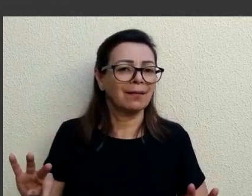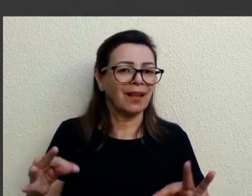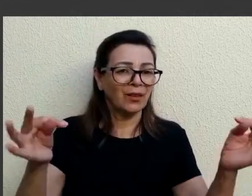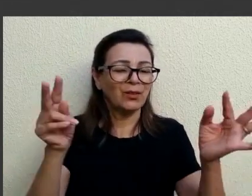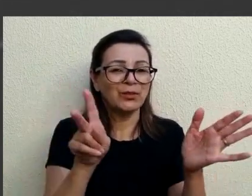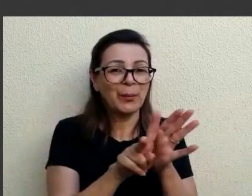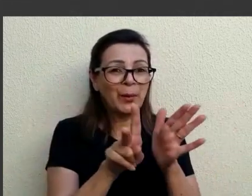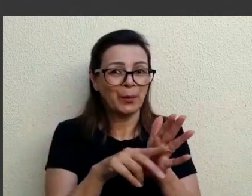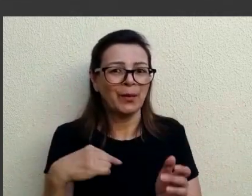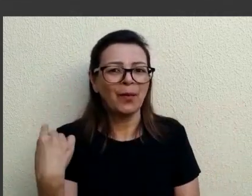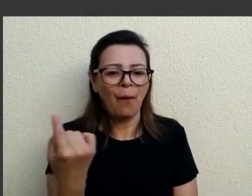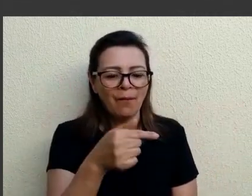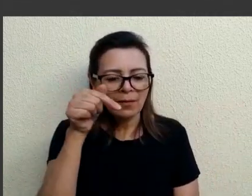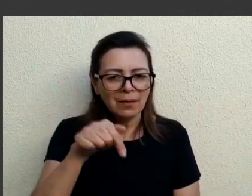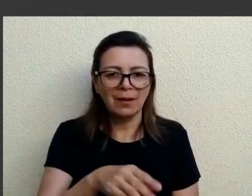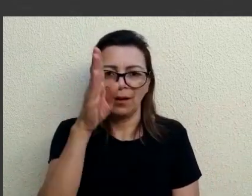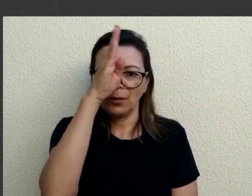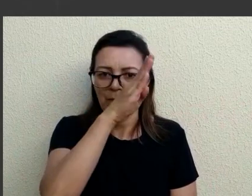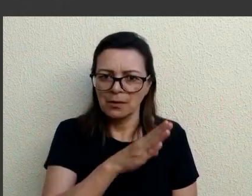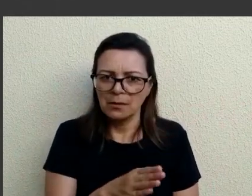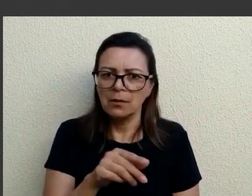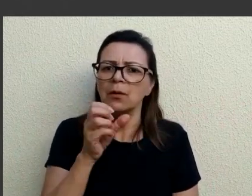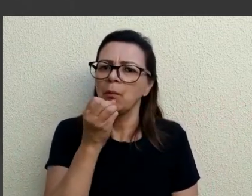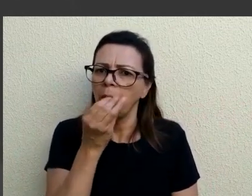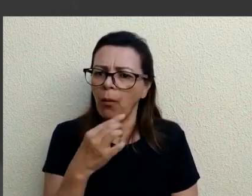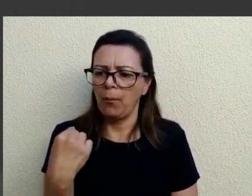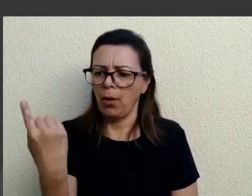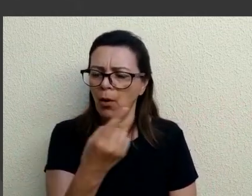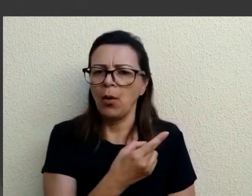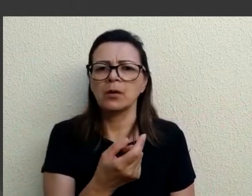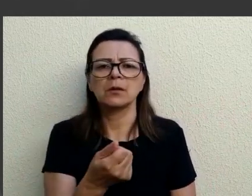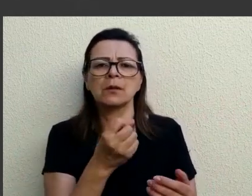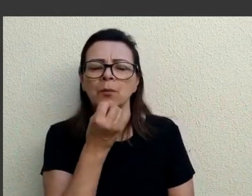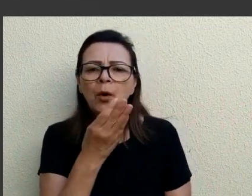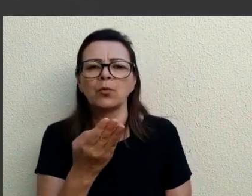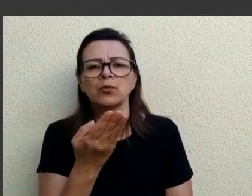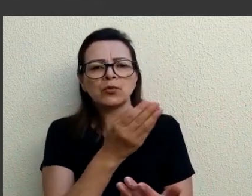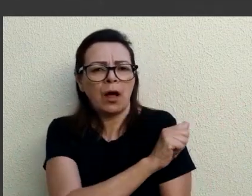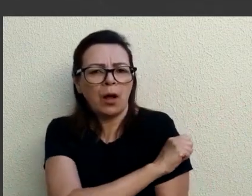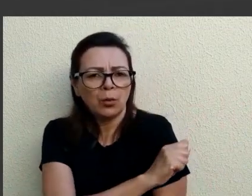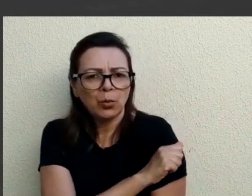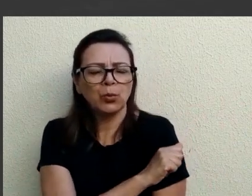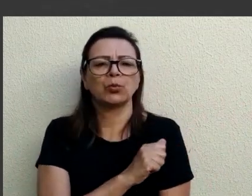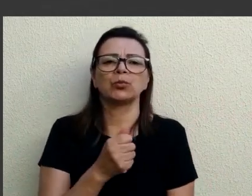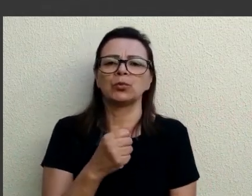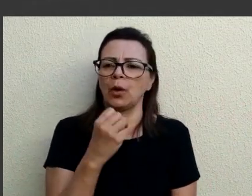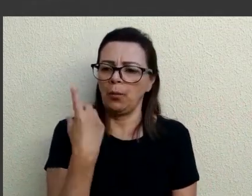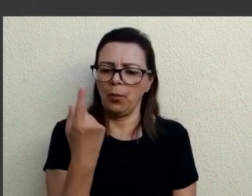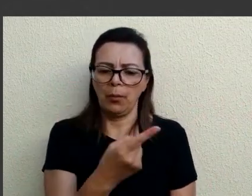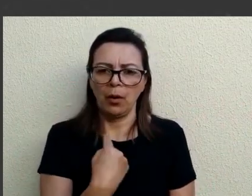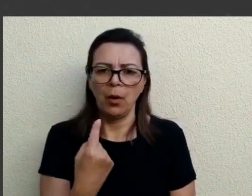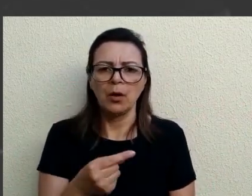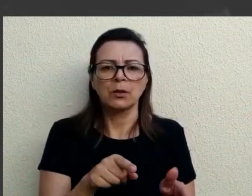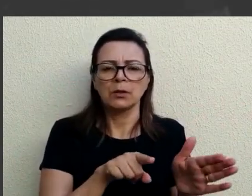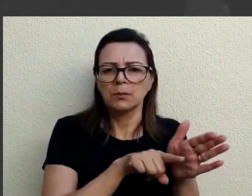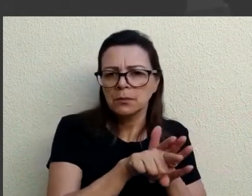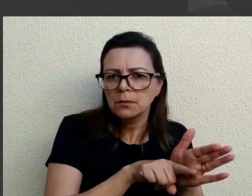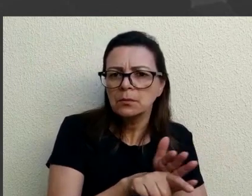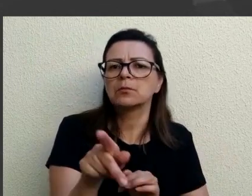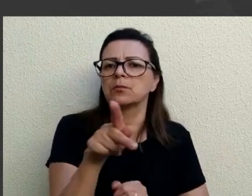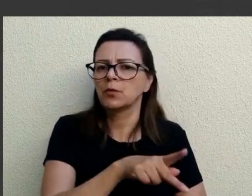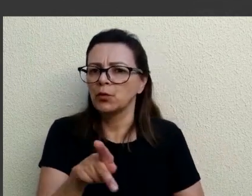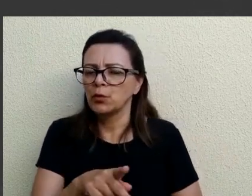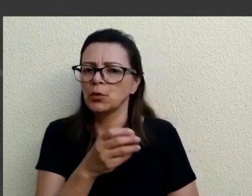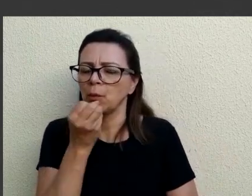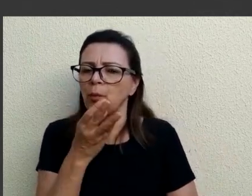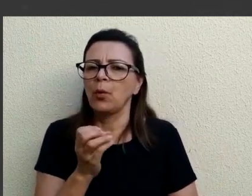tecnologia nossa, isso é bom, é bom para a gente, é bom para os estudantes que estão aprendendo a fazer esse tipo de procedimento, é bom para